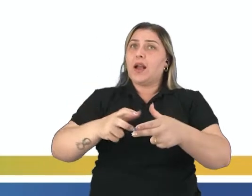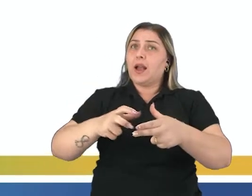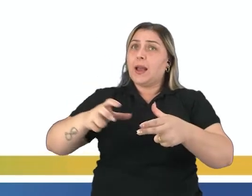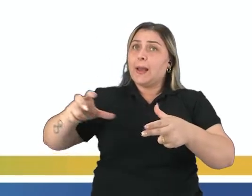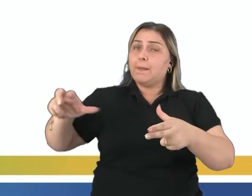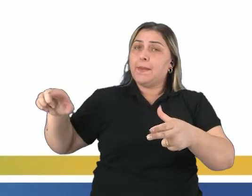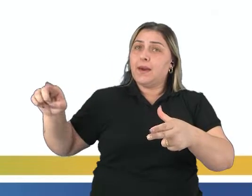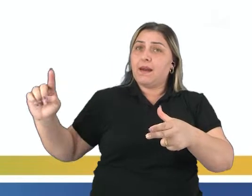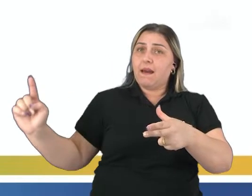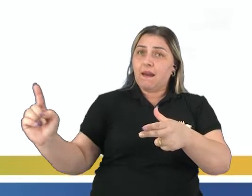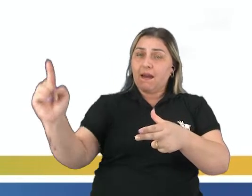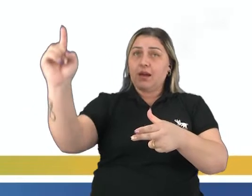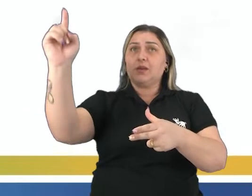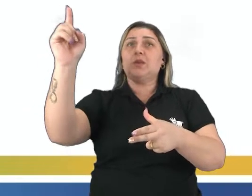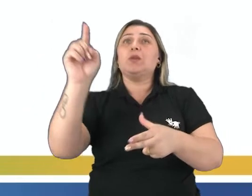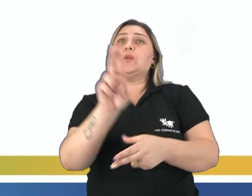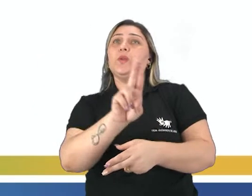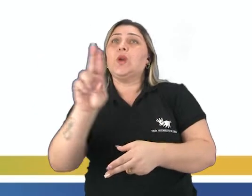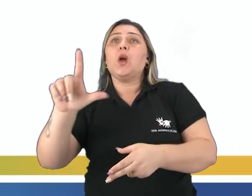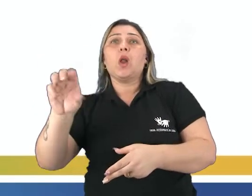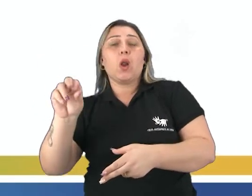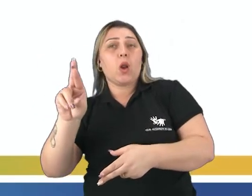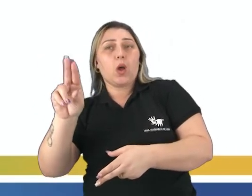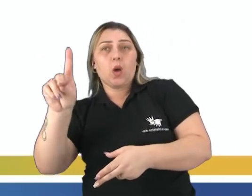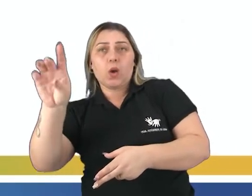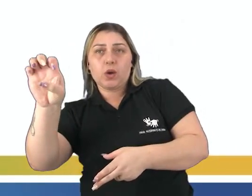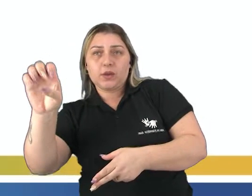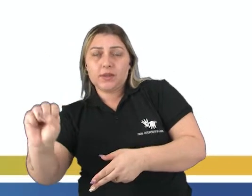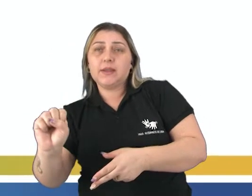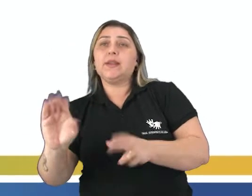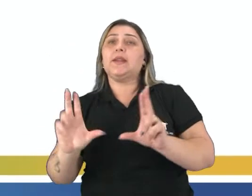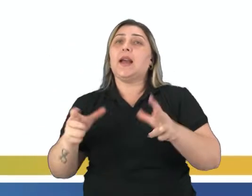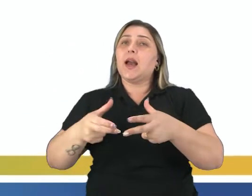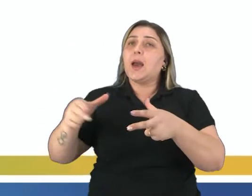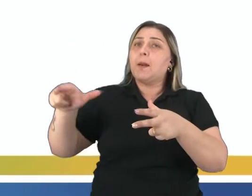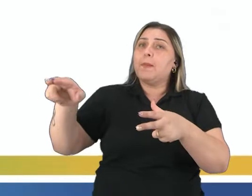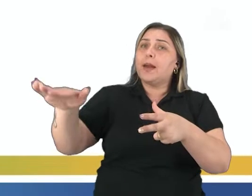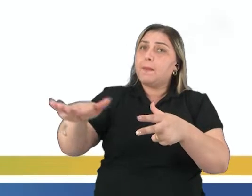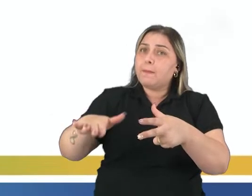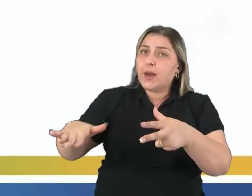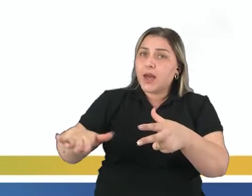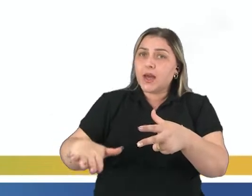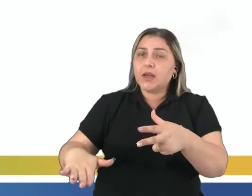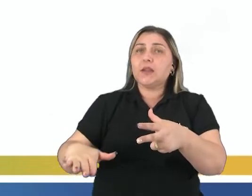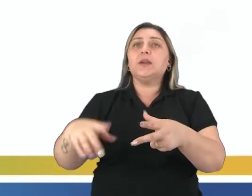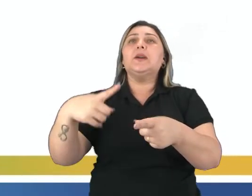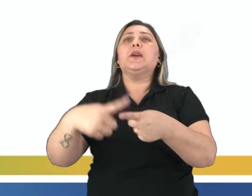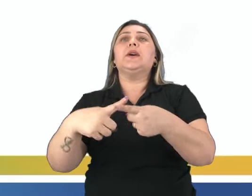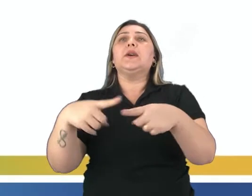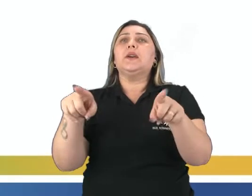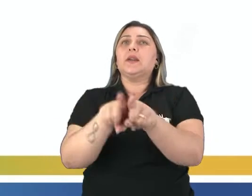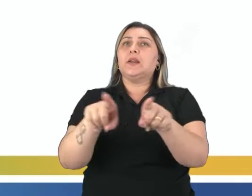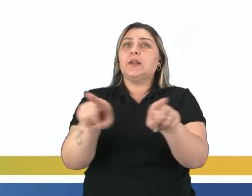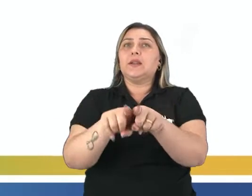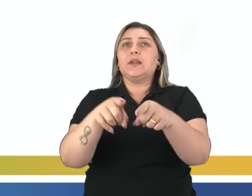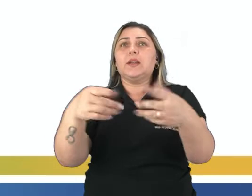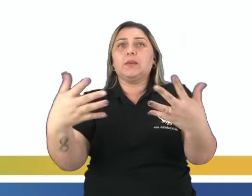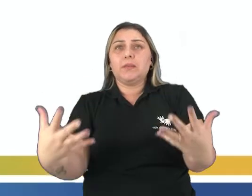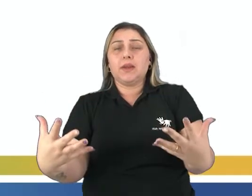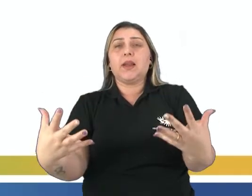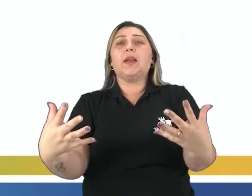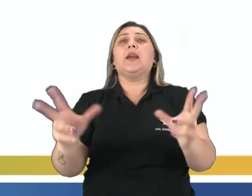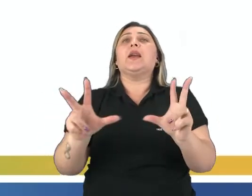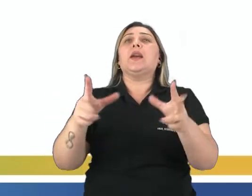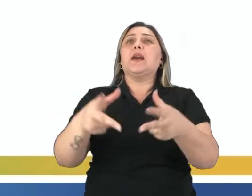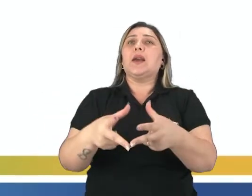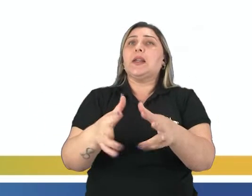dos, como o próprio nome já diz, dos Lordes. E a Câmara Baixa, porque também é denominada por Casa